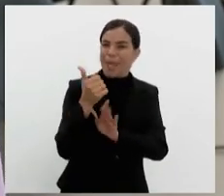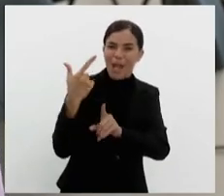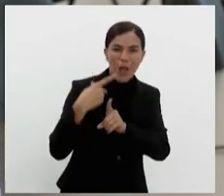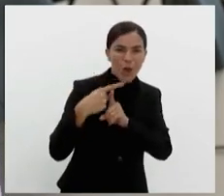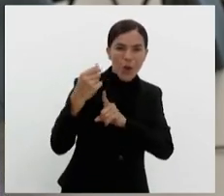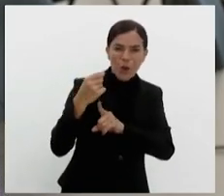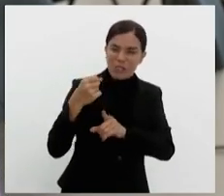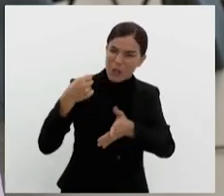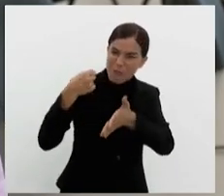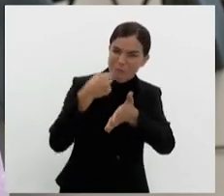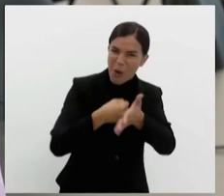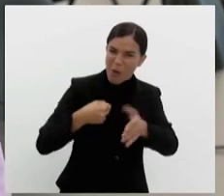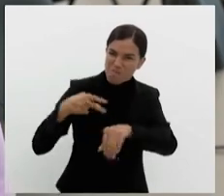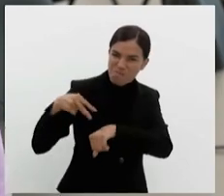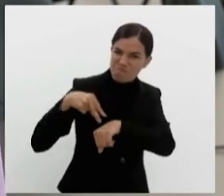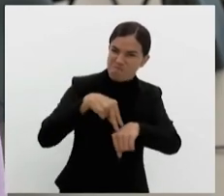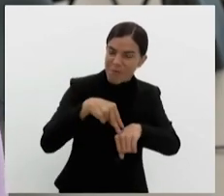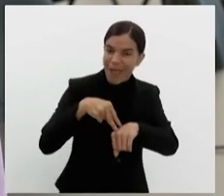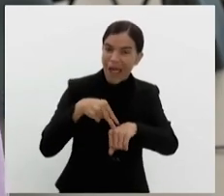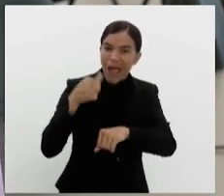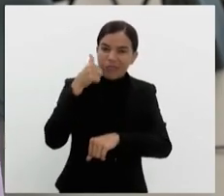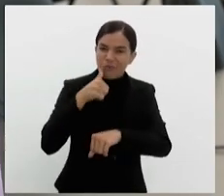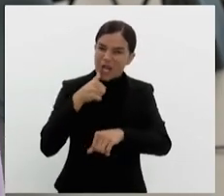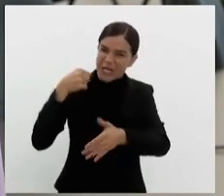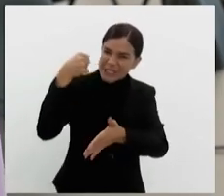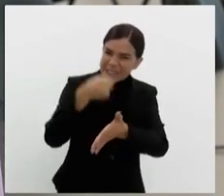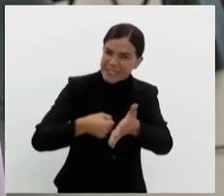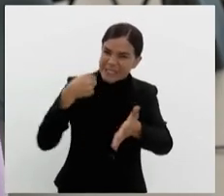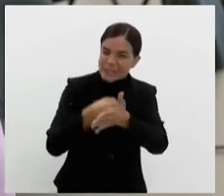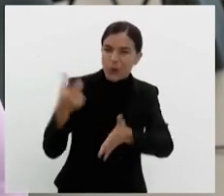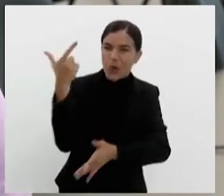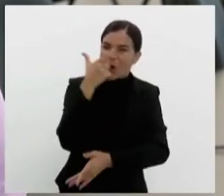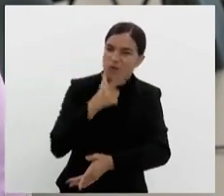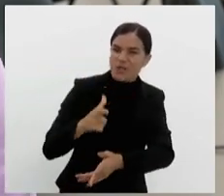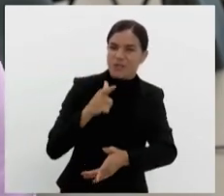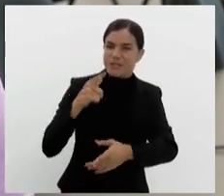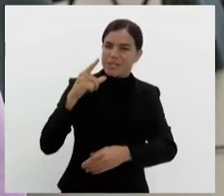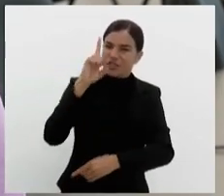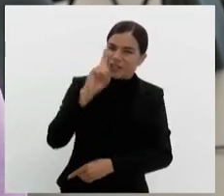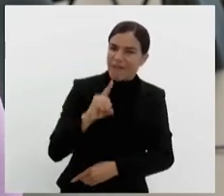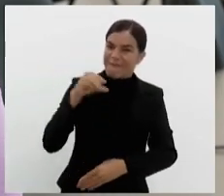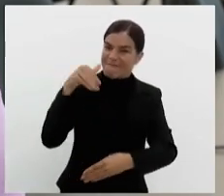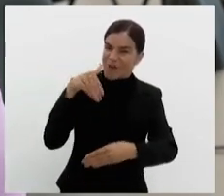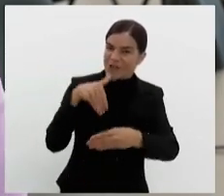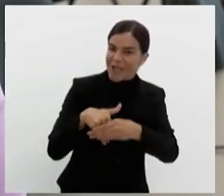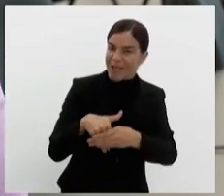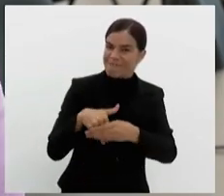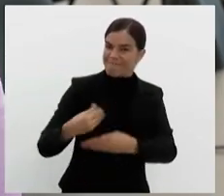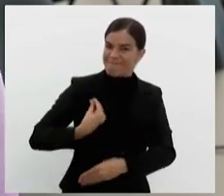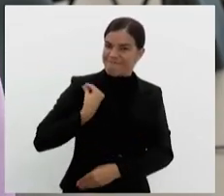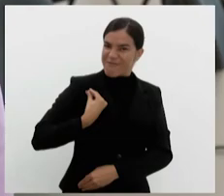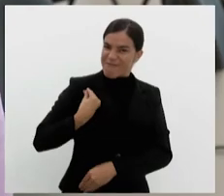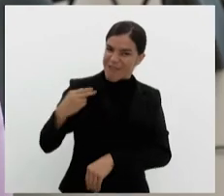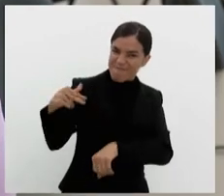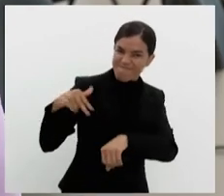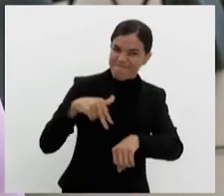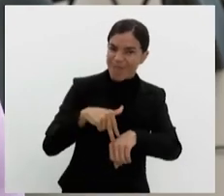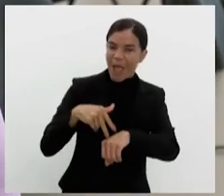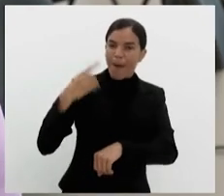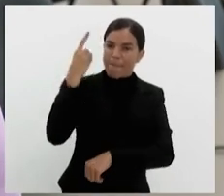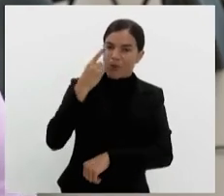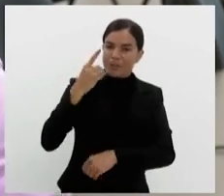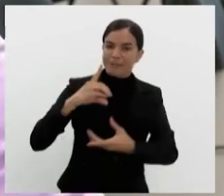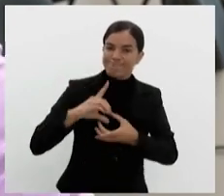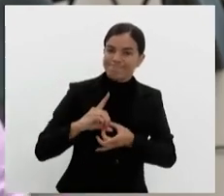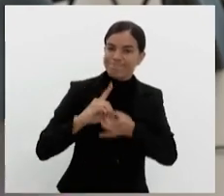muita resistência. As mulheres deram a vida para poder ter direito ao voto, para poder viver plenamente a política e a democracia. Então